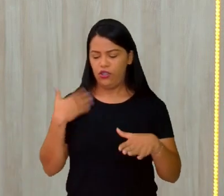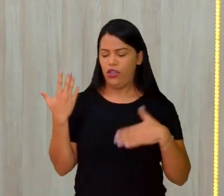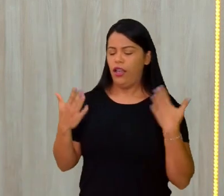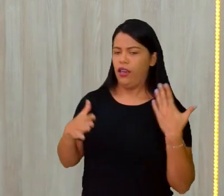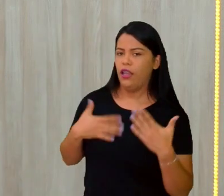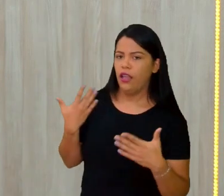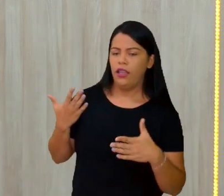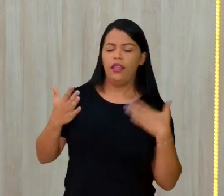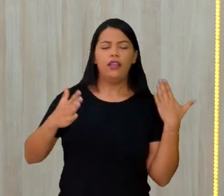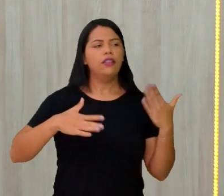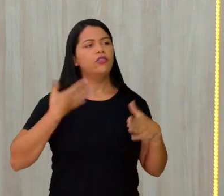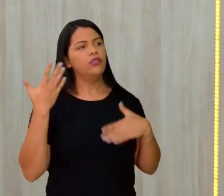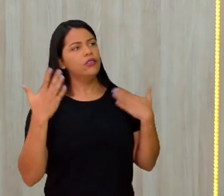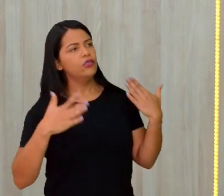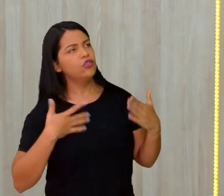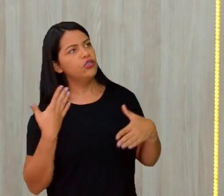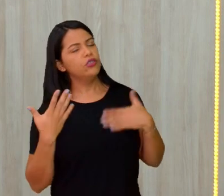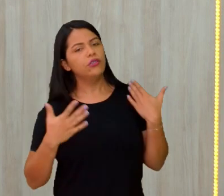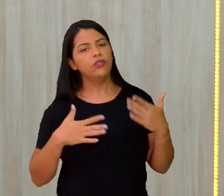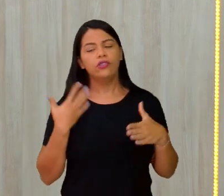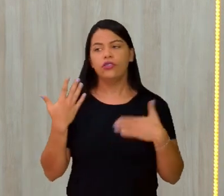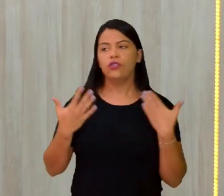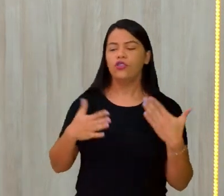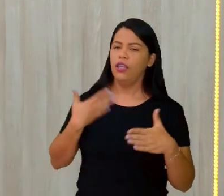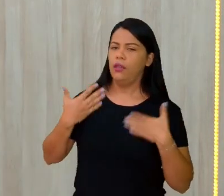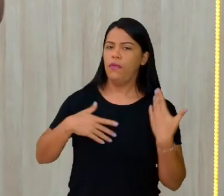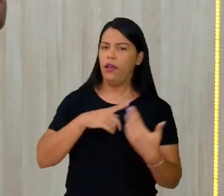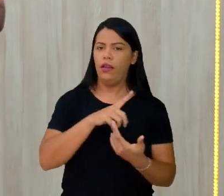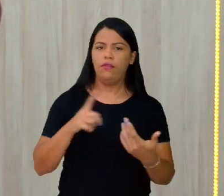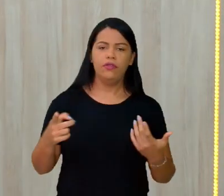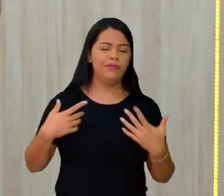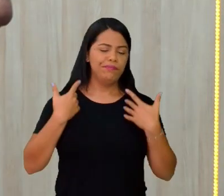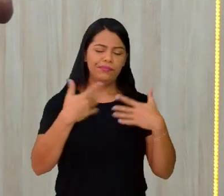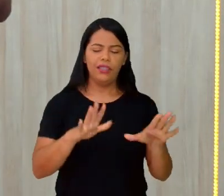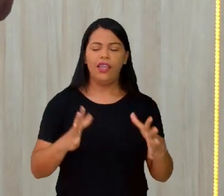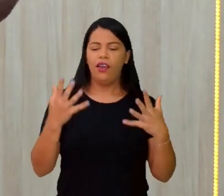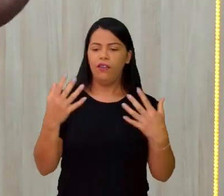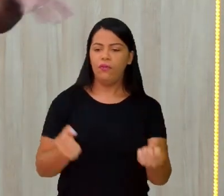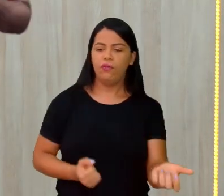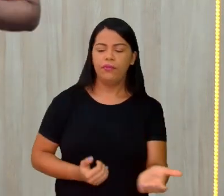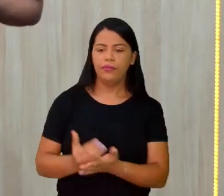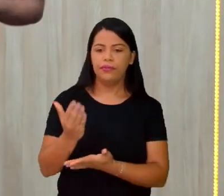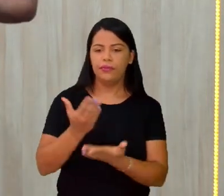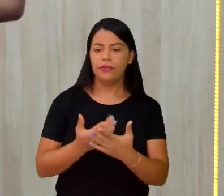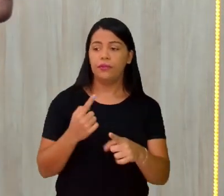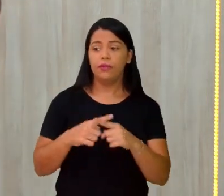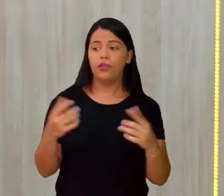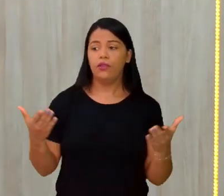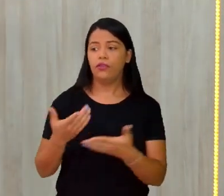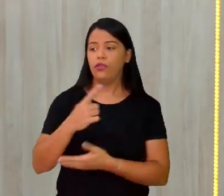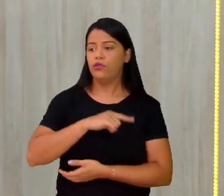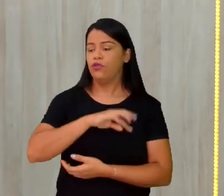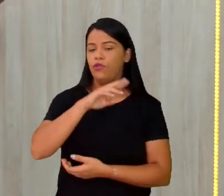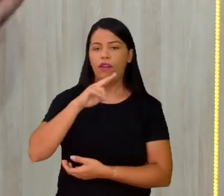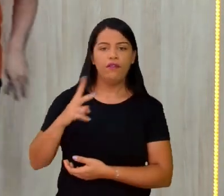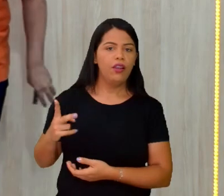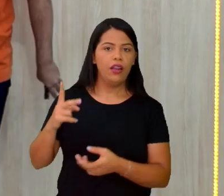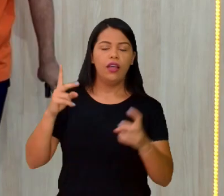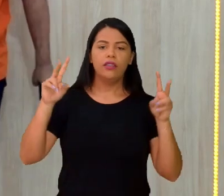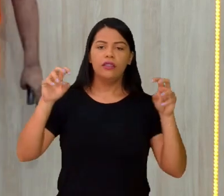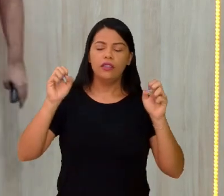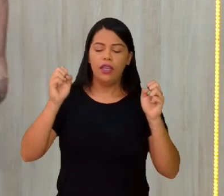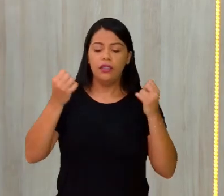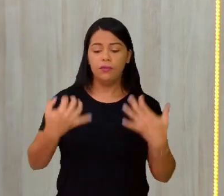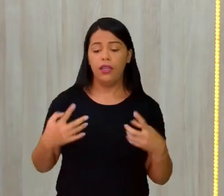Alegra, Tia Anima, sei lá. Enfim, vamos embora. Porque hoje a gente não vai falar sobre tia, nem nada disso, nem